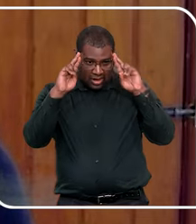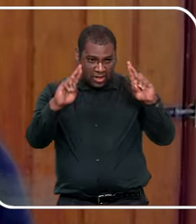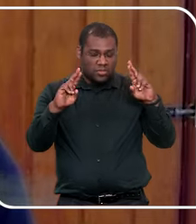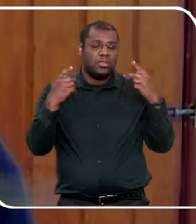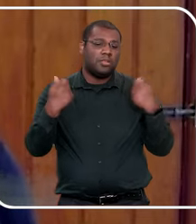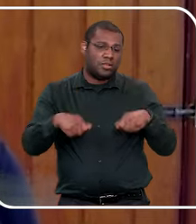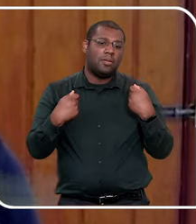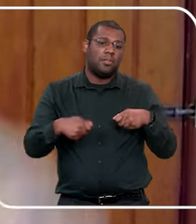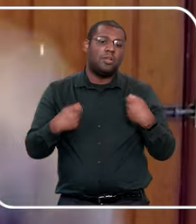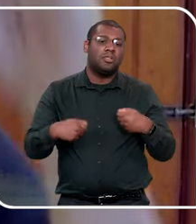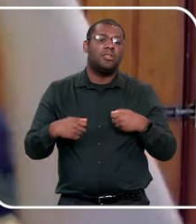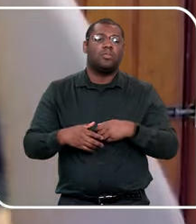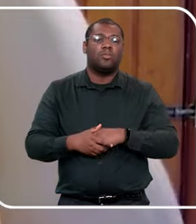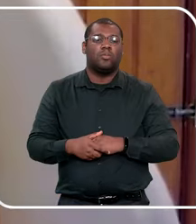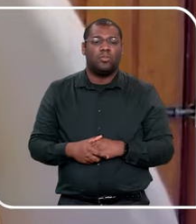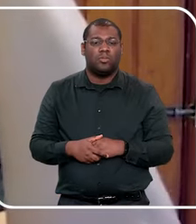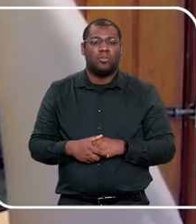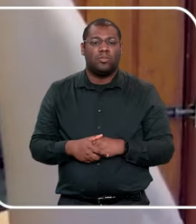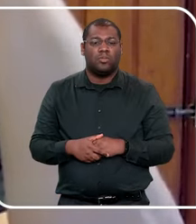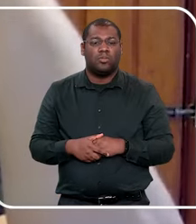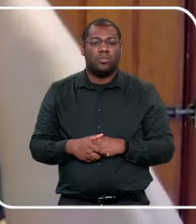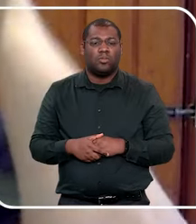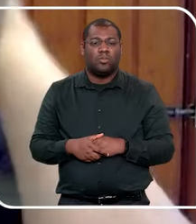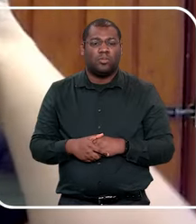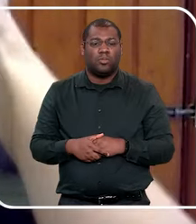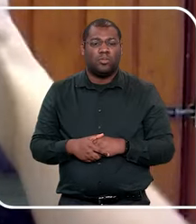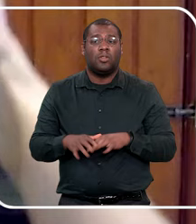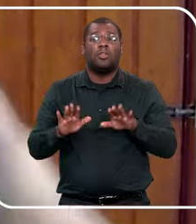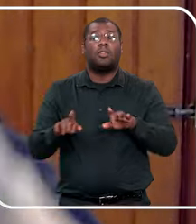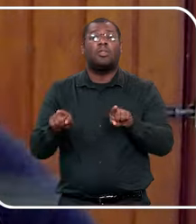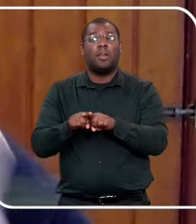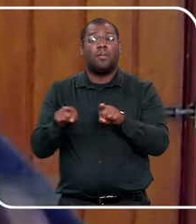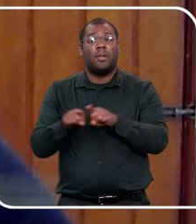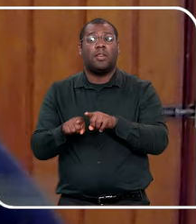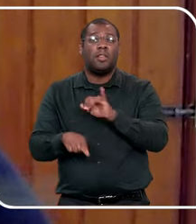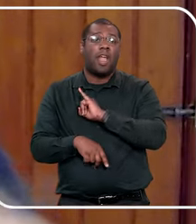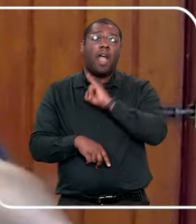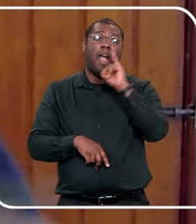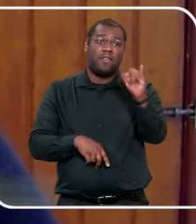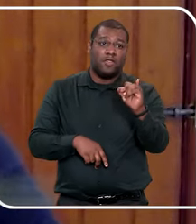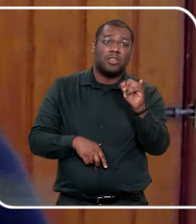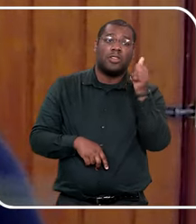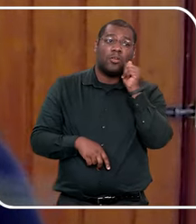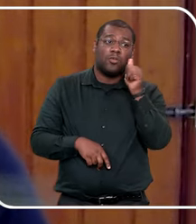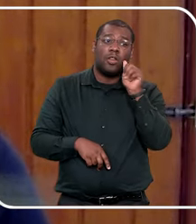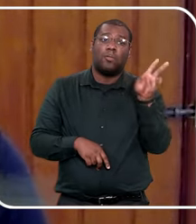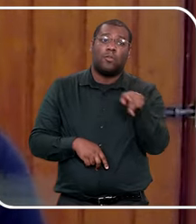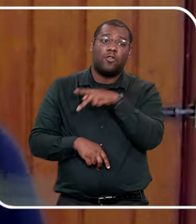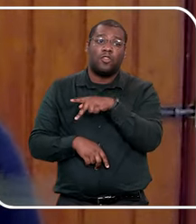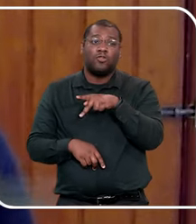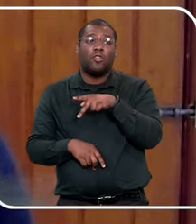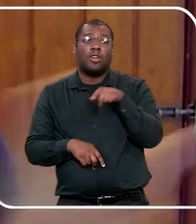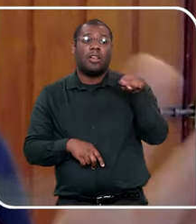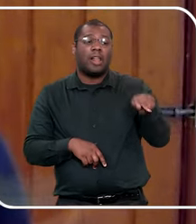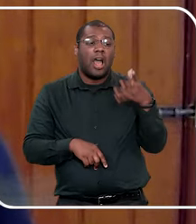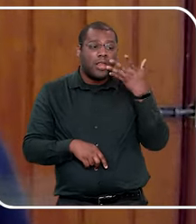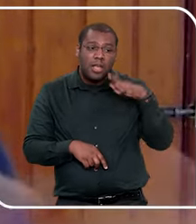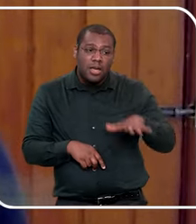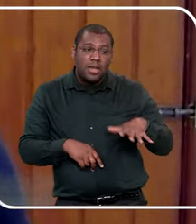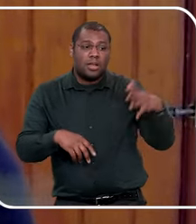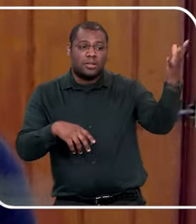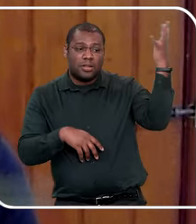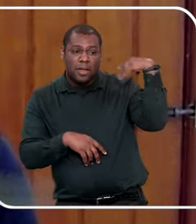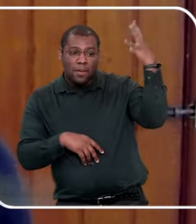e em última hipótese, fala para te dar banho rápido, e só se fizer um cocô, e tiver que fazer aquela limpeza, que você